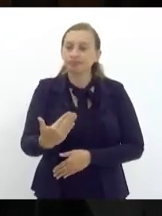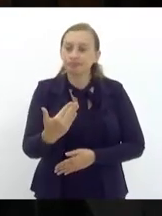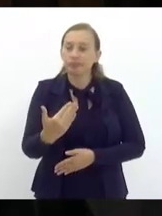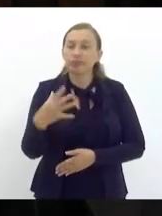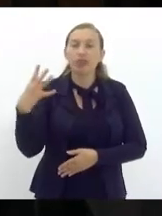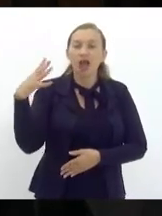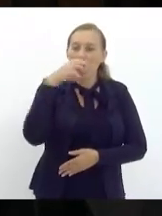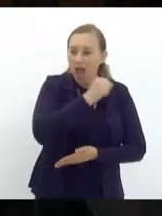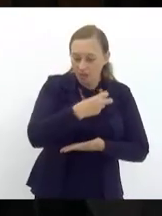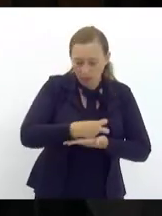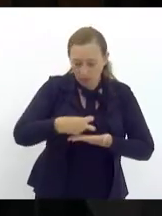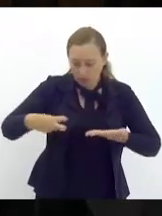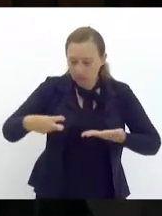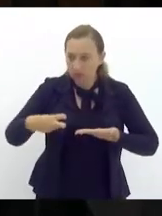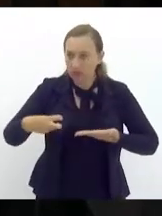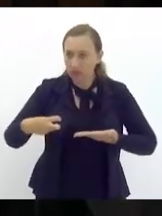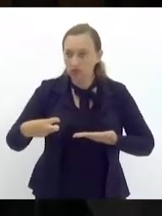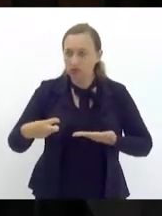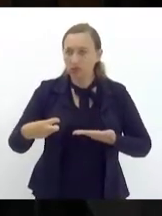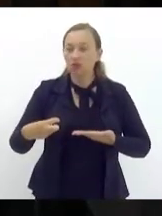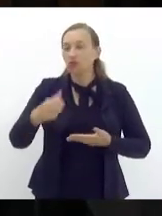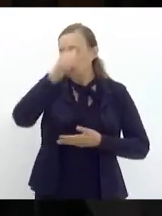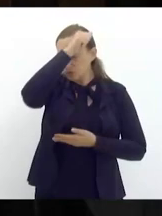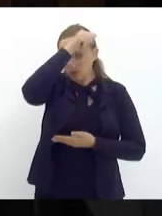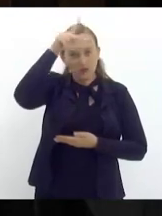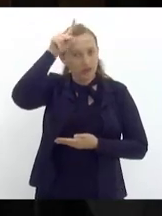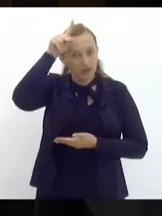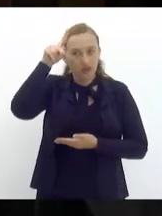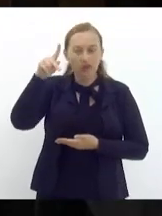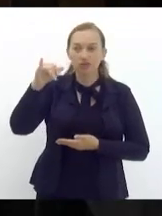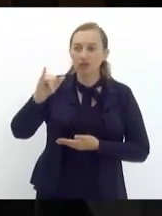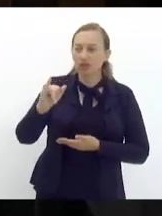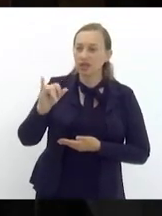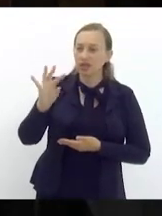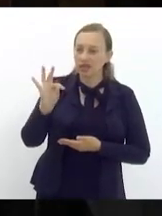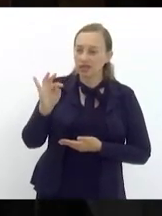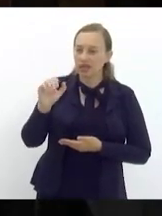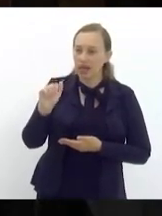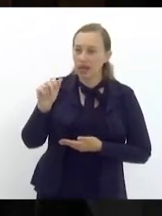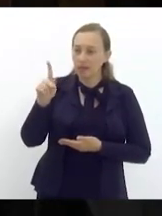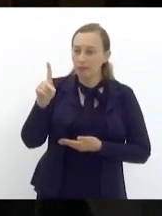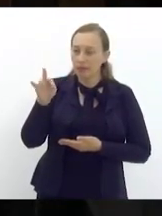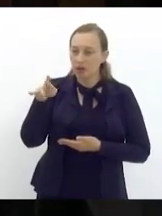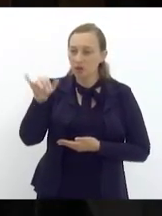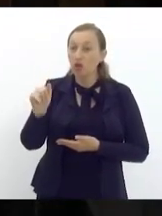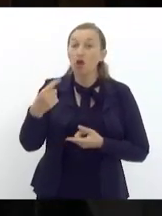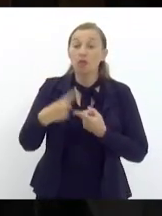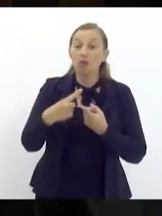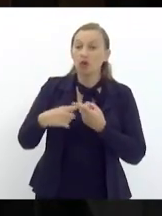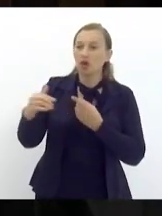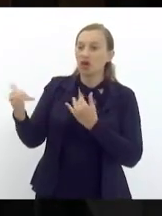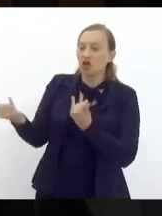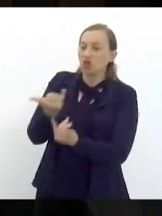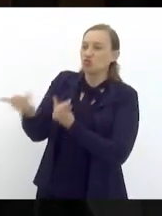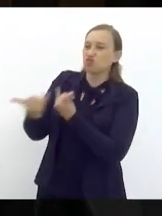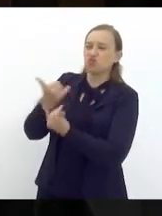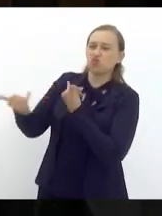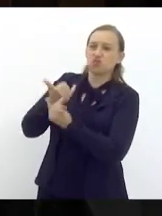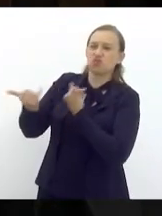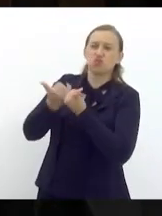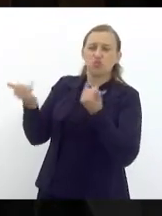imediato o afastamento do atual prefeito de Itaperuna porque as mensagens que eu recebo são das piores